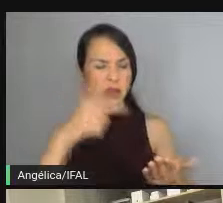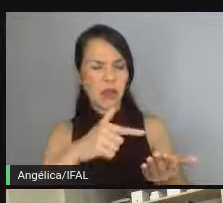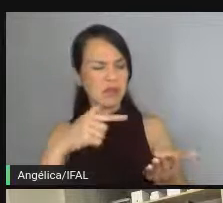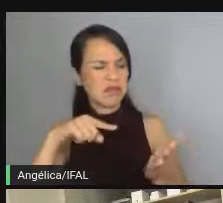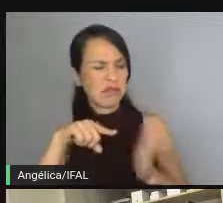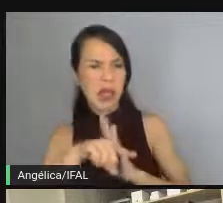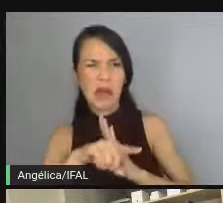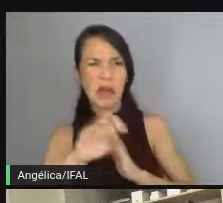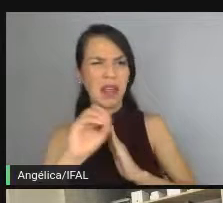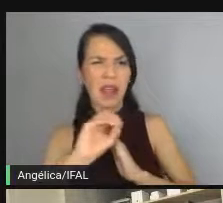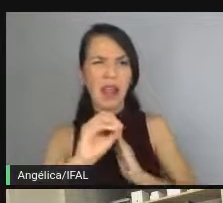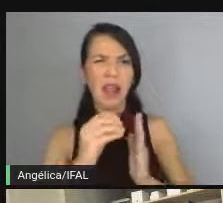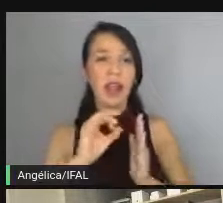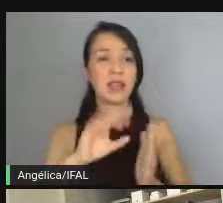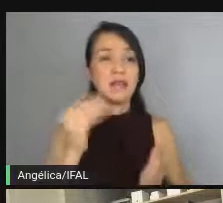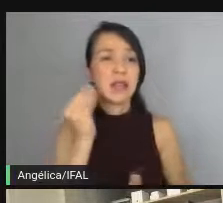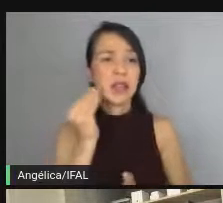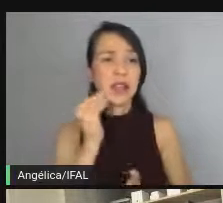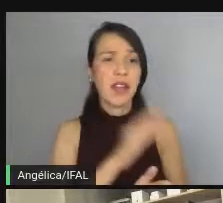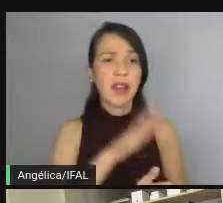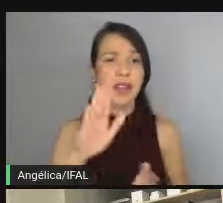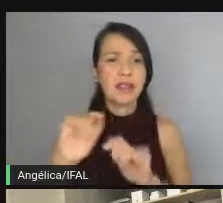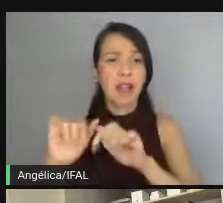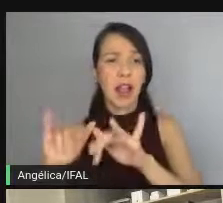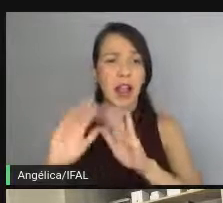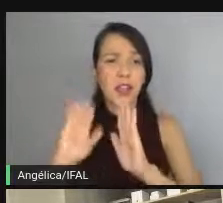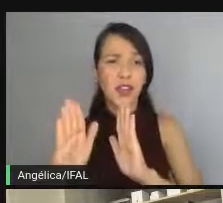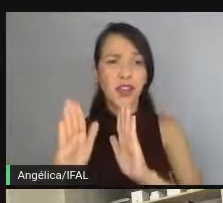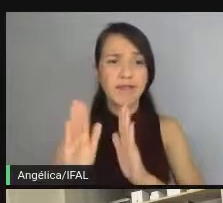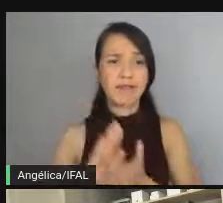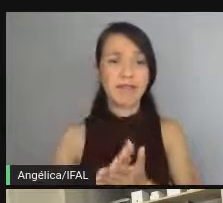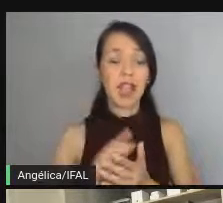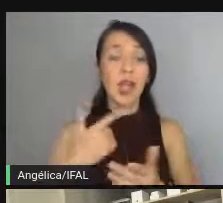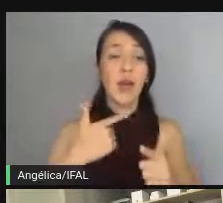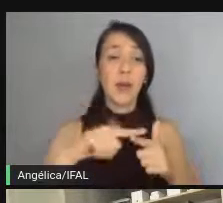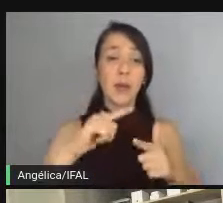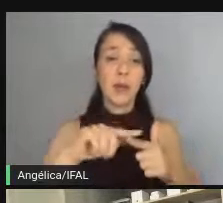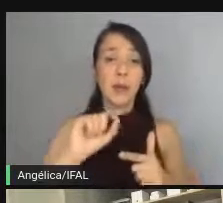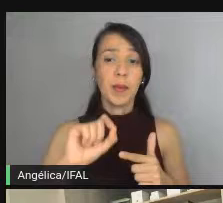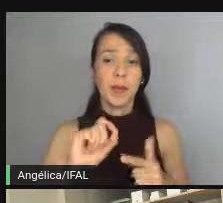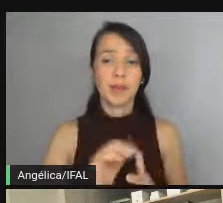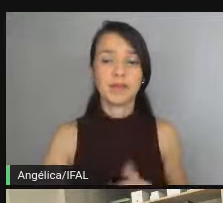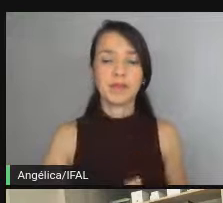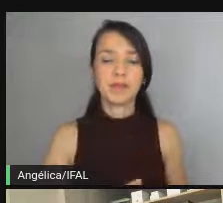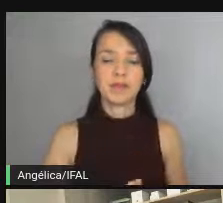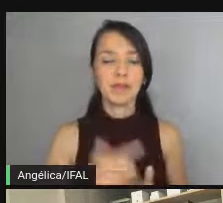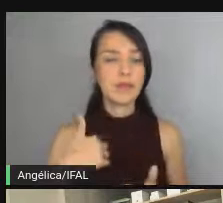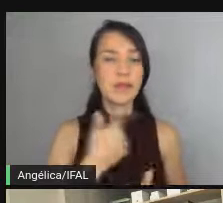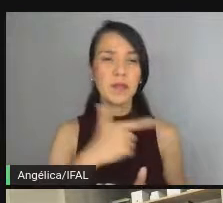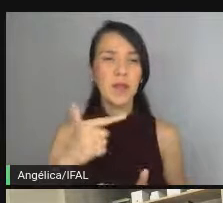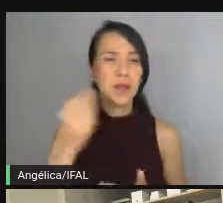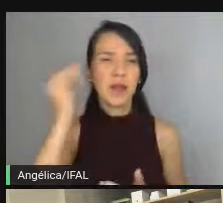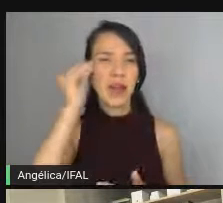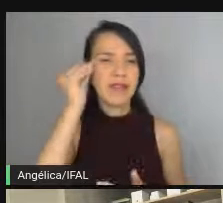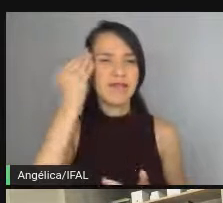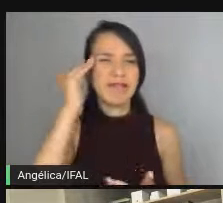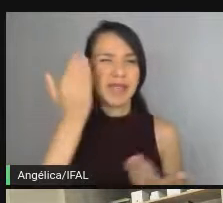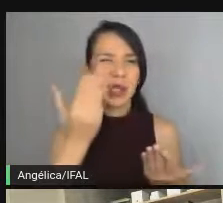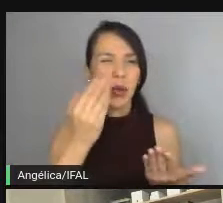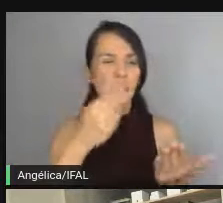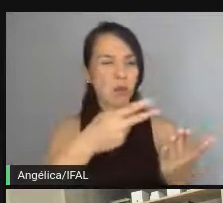questionava, e só tentava ir na mão do código. O problema é que, como eu não tinha entendido, ou